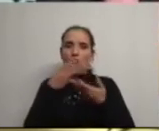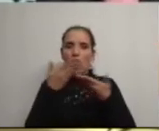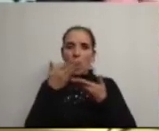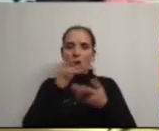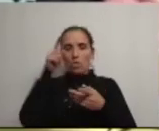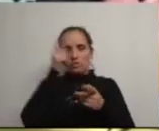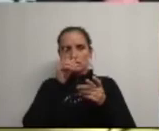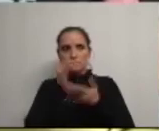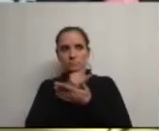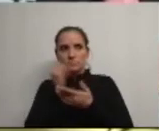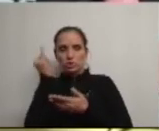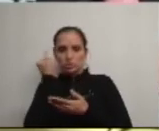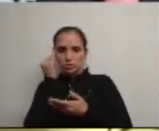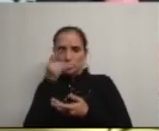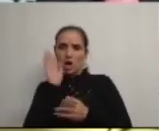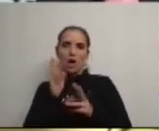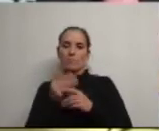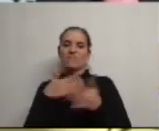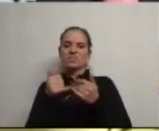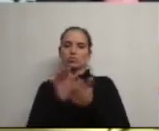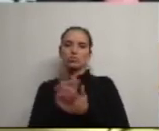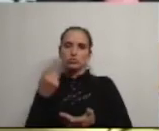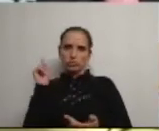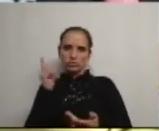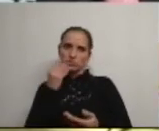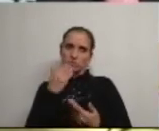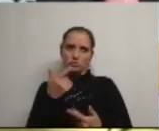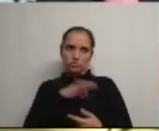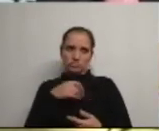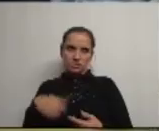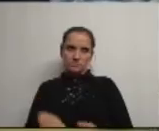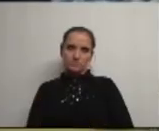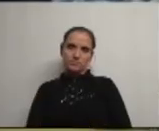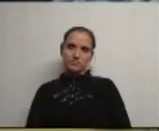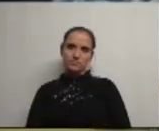não é Câmara a fazer estas coisas todas muito obrigado Sr. Presidente